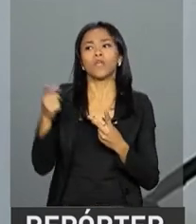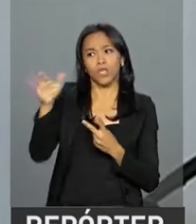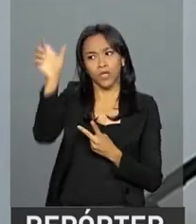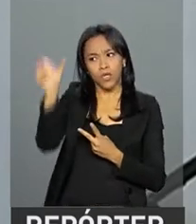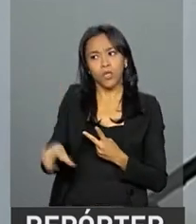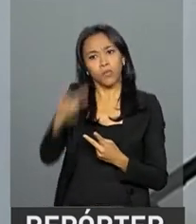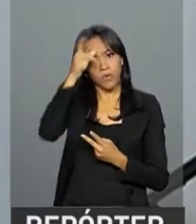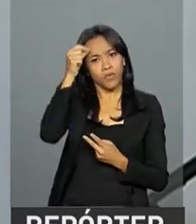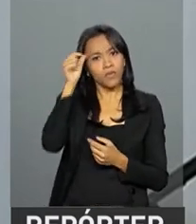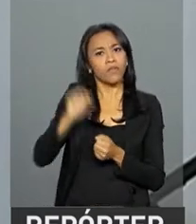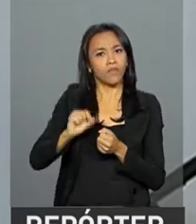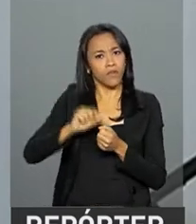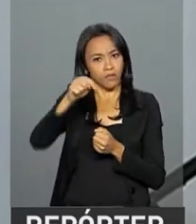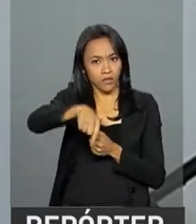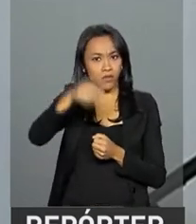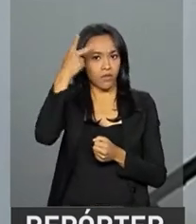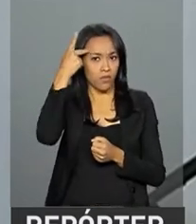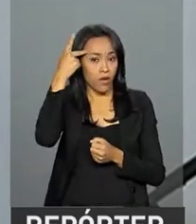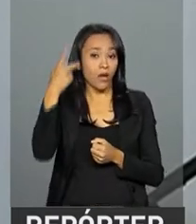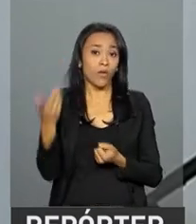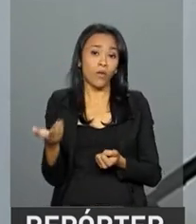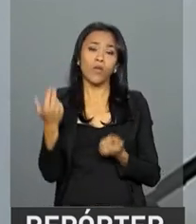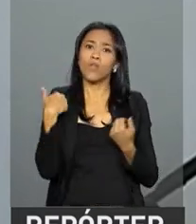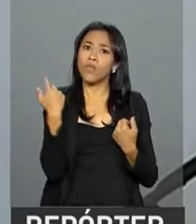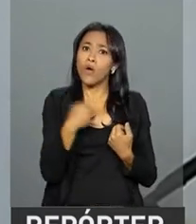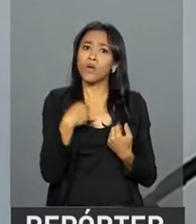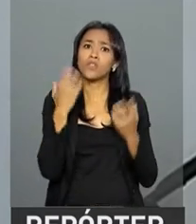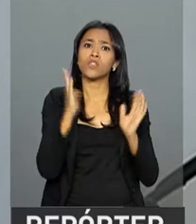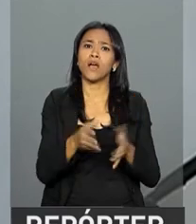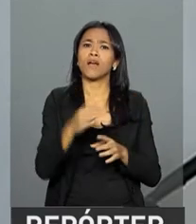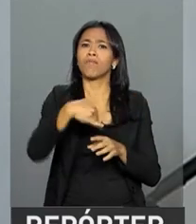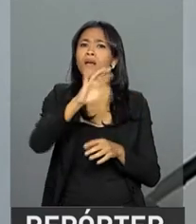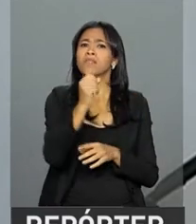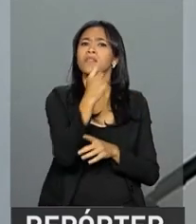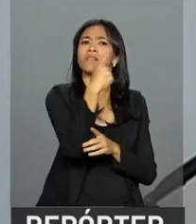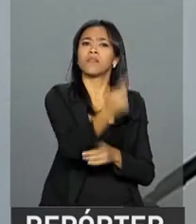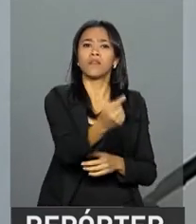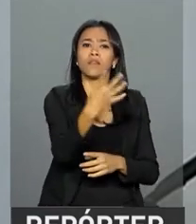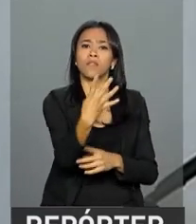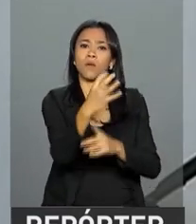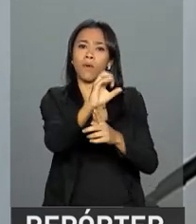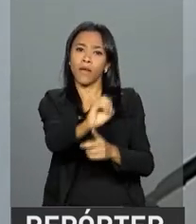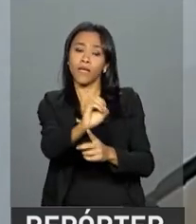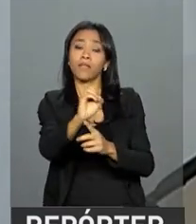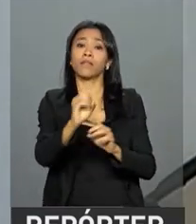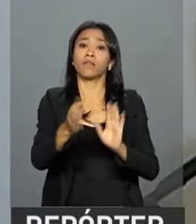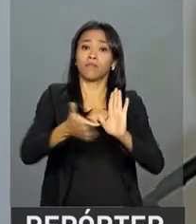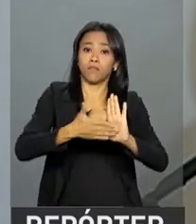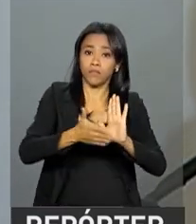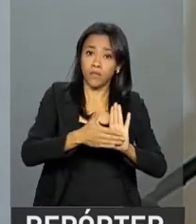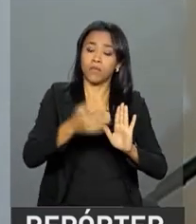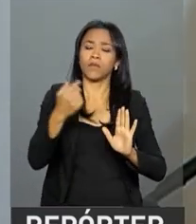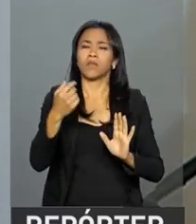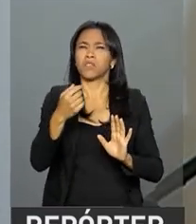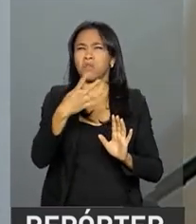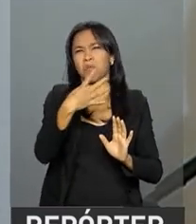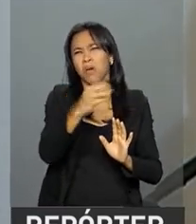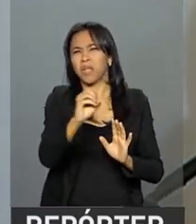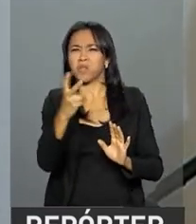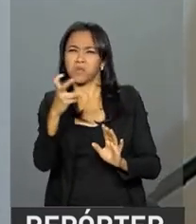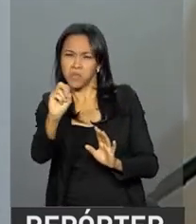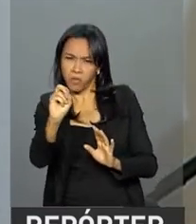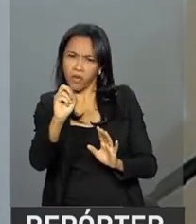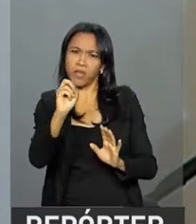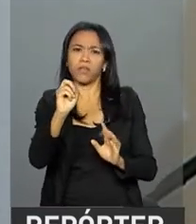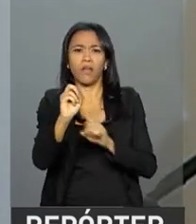em São Paulo, nós praticamos mais de 140 medidas, sendo que cerca de 40 ou 50 delas,